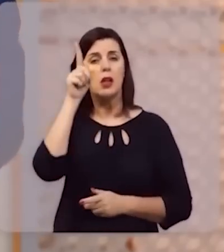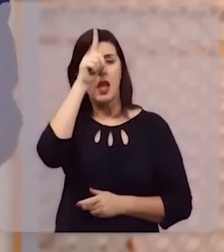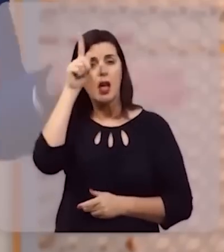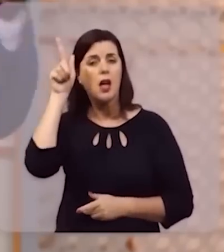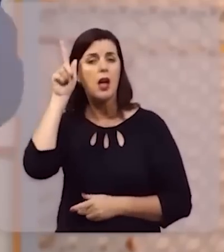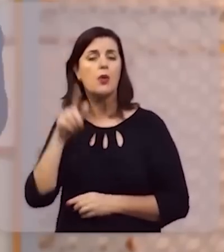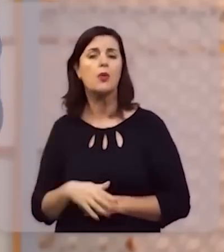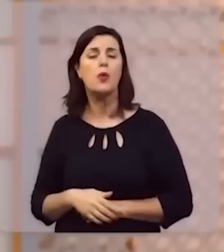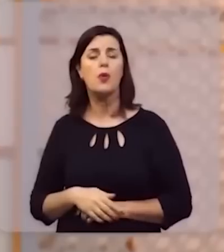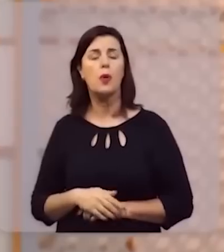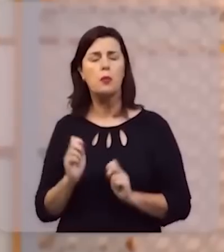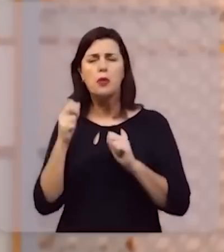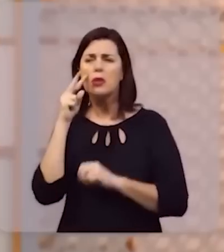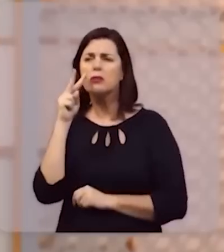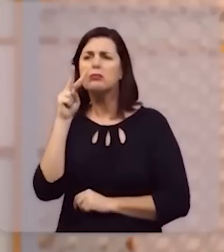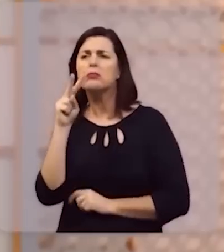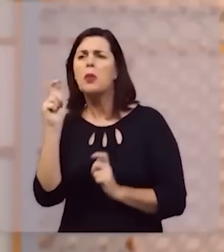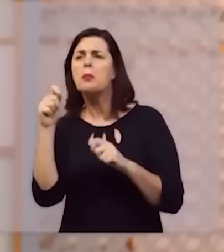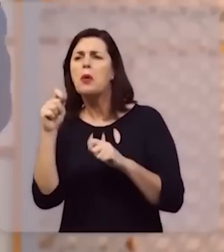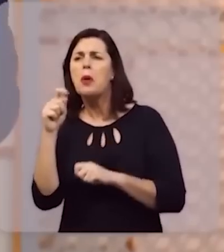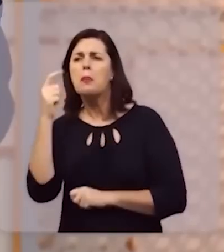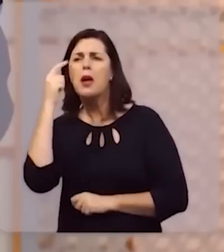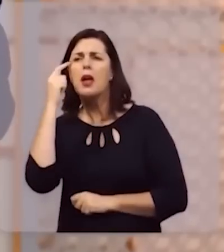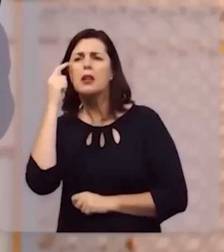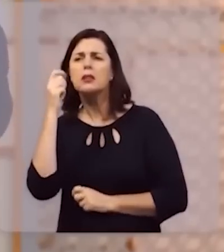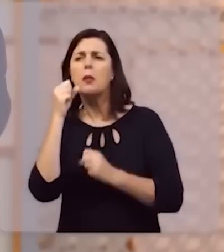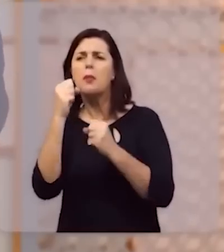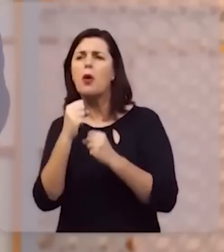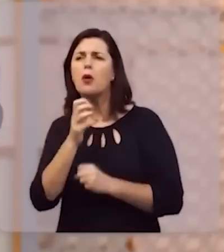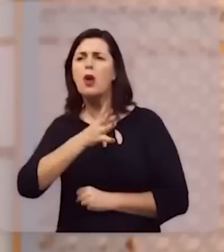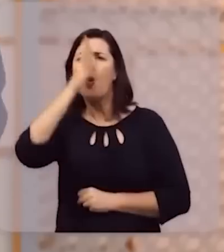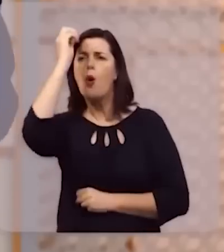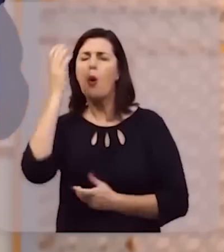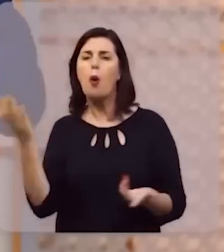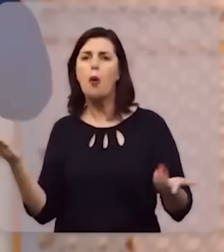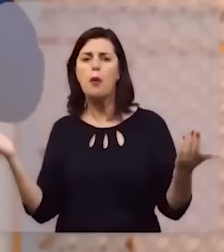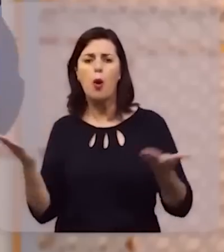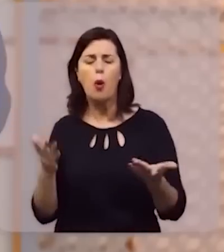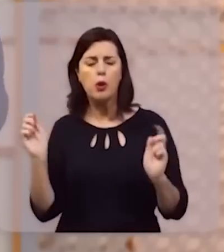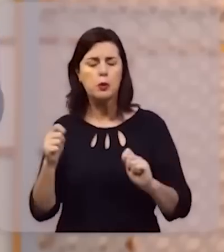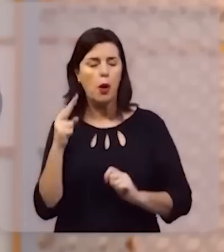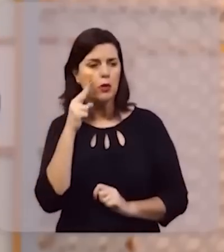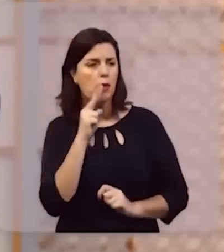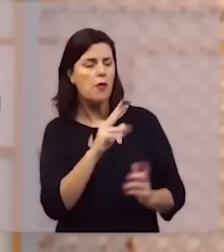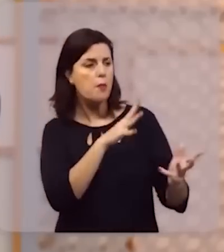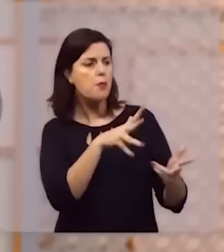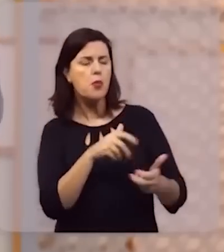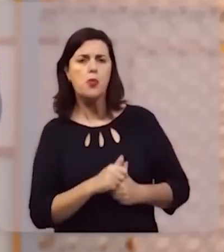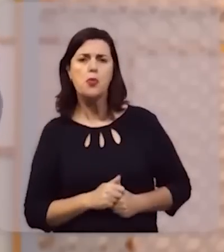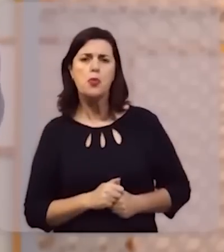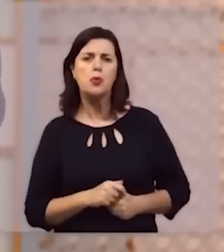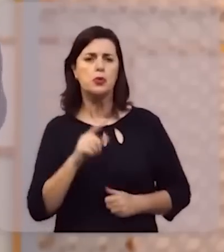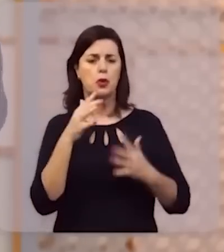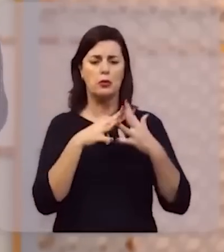Ele podia olhar para frente e pensar no poderoso império romano. Hoje nós poderíamos olhar para as grandes potências mundiais.